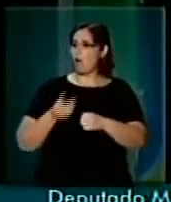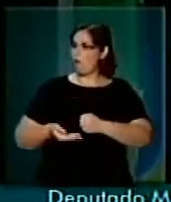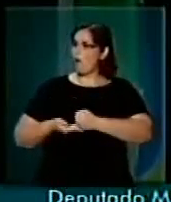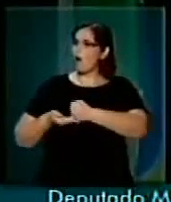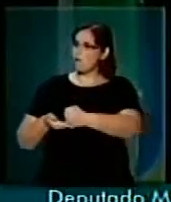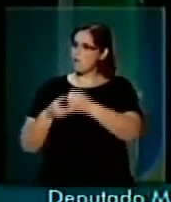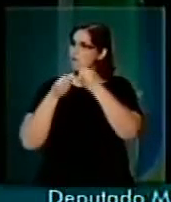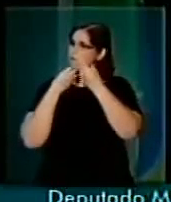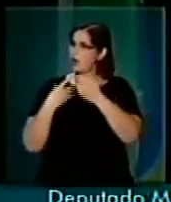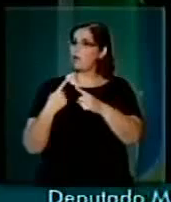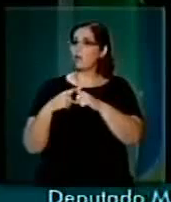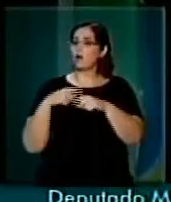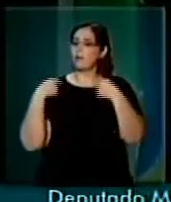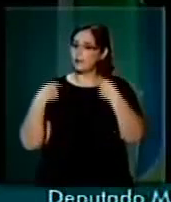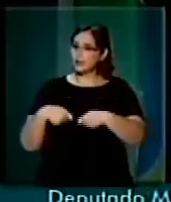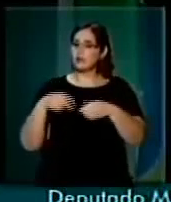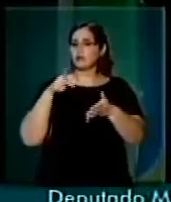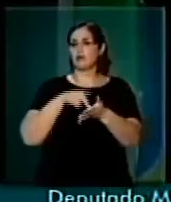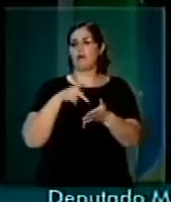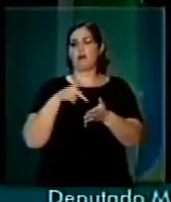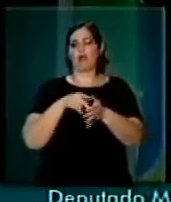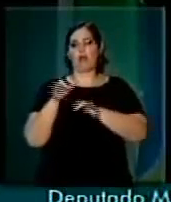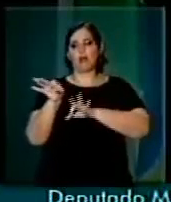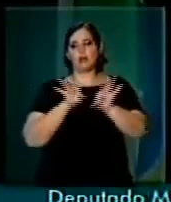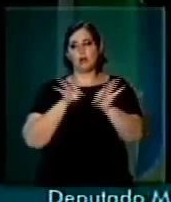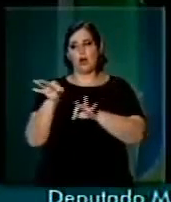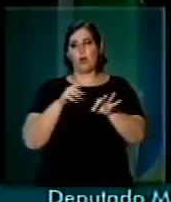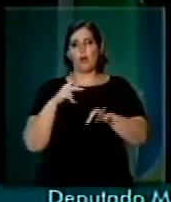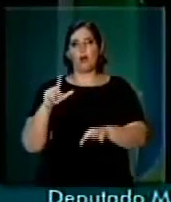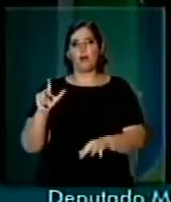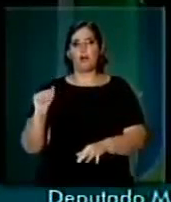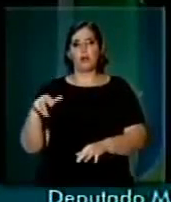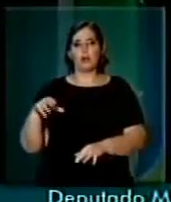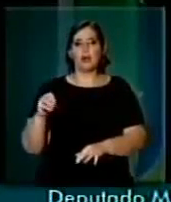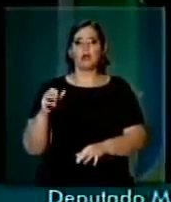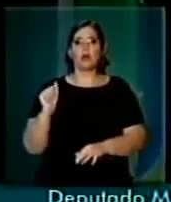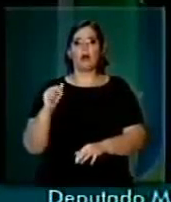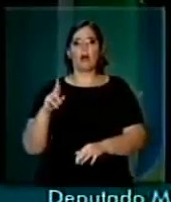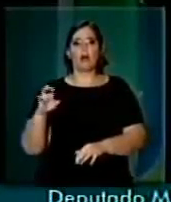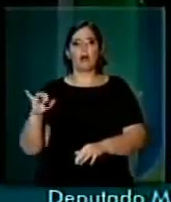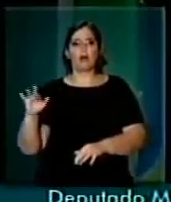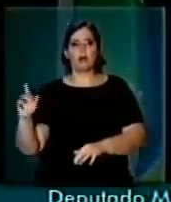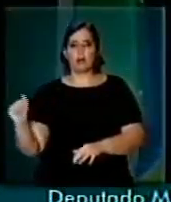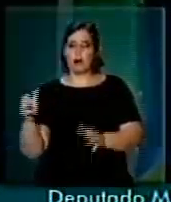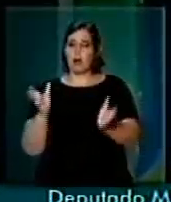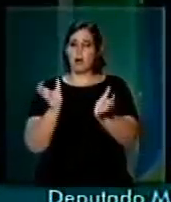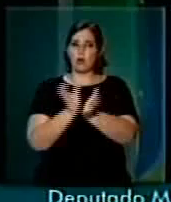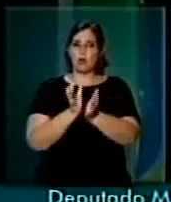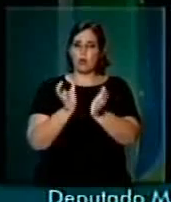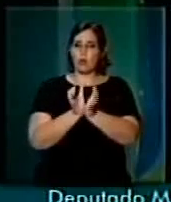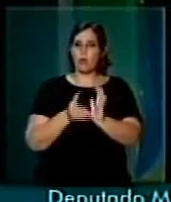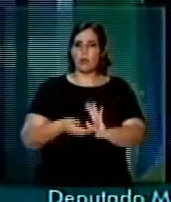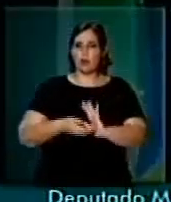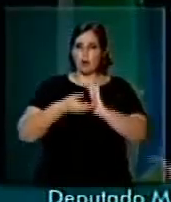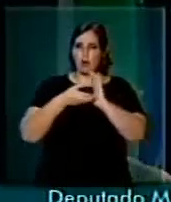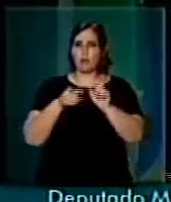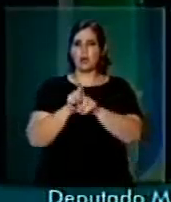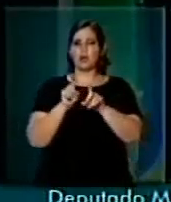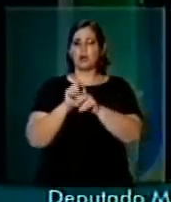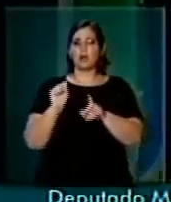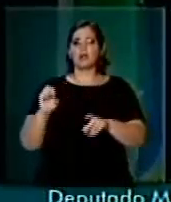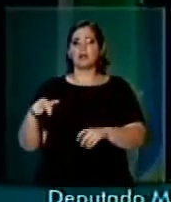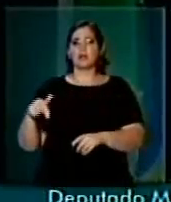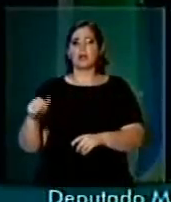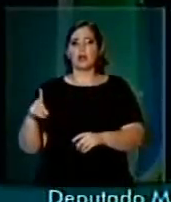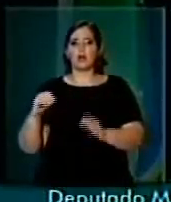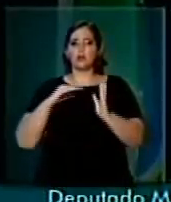preciso readequar o plano de carreira dos servidores da Câmara e do Senado Federal à realidade que o Congresso e que estas